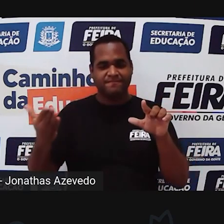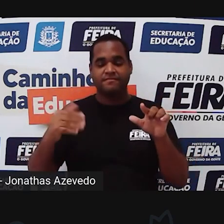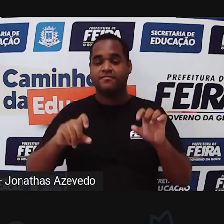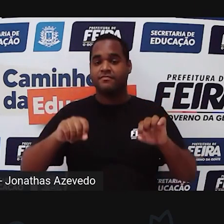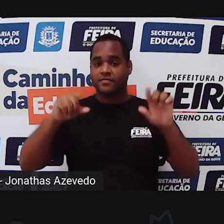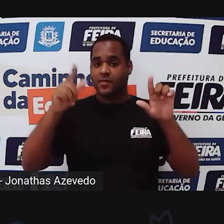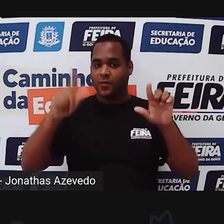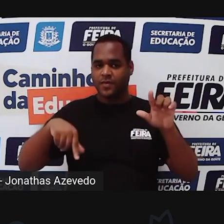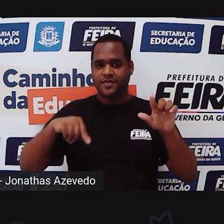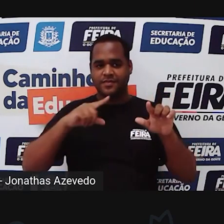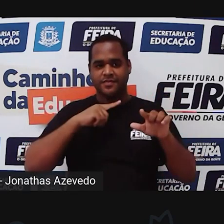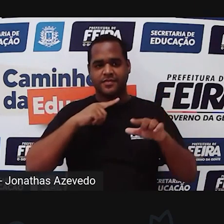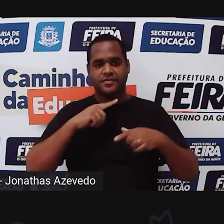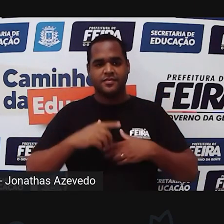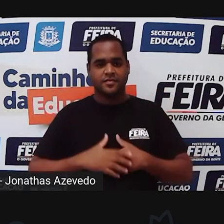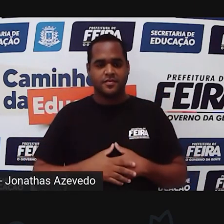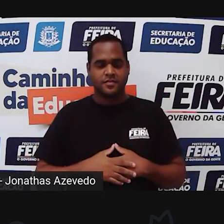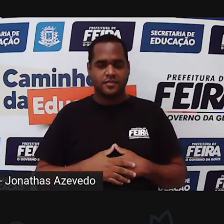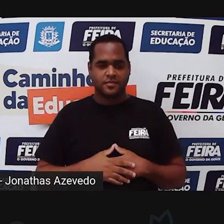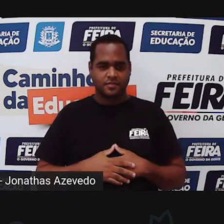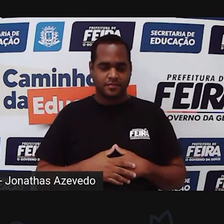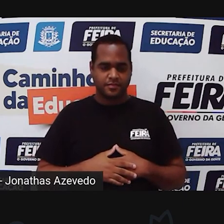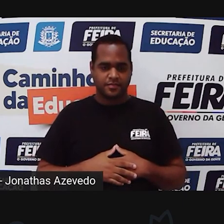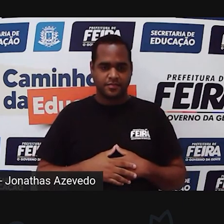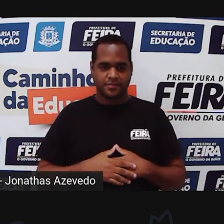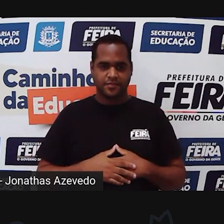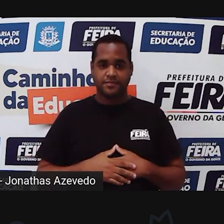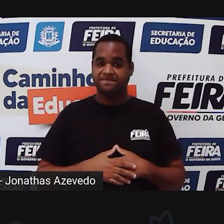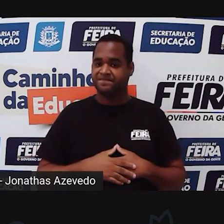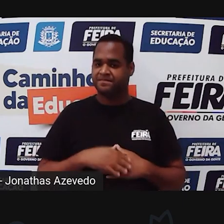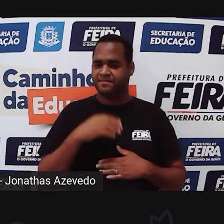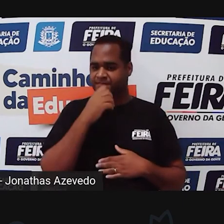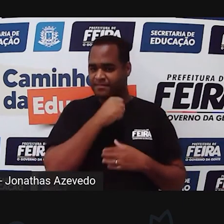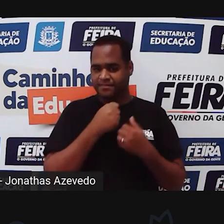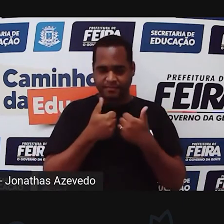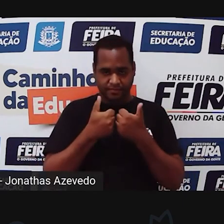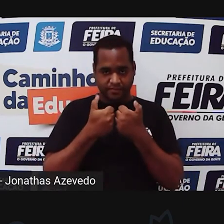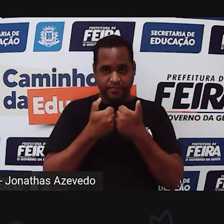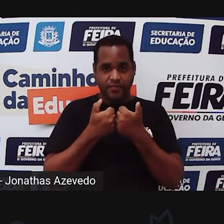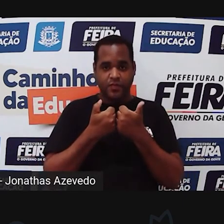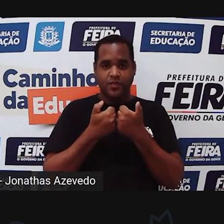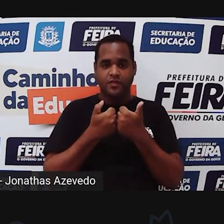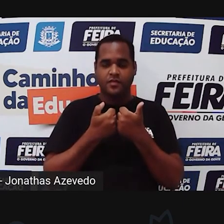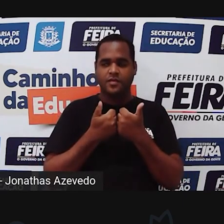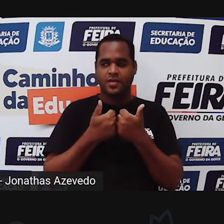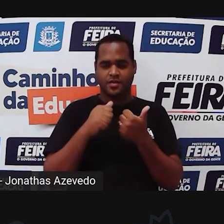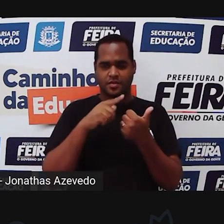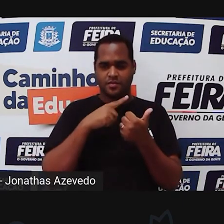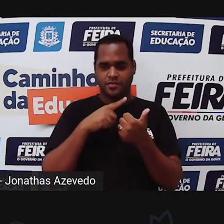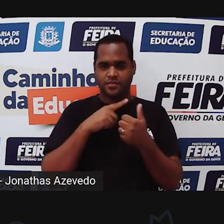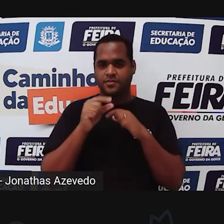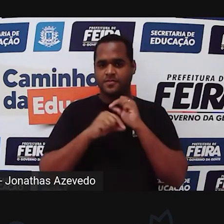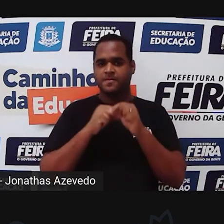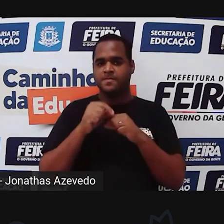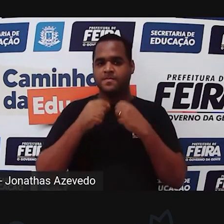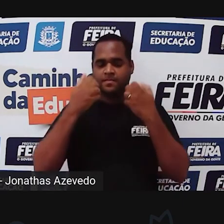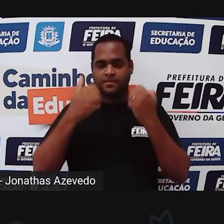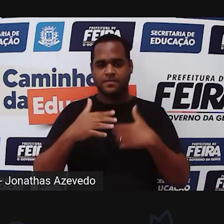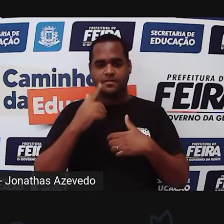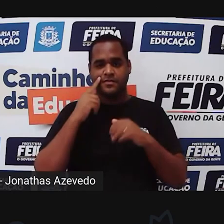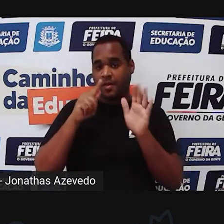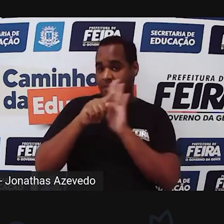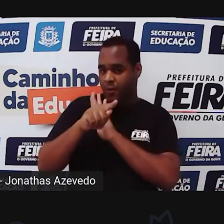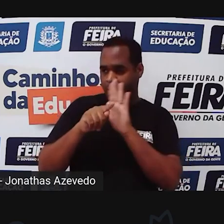aparecer uma outra tela e nessa tela vai aparecer um jogo um joguinho né esse joguinho na verdade é um quiz